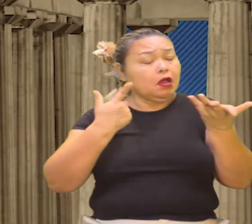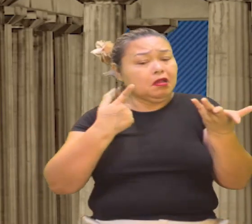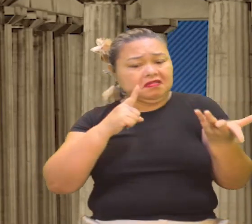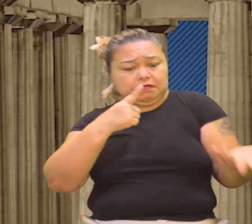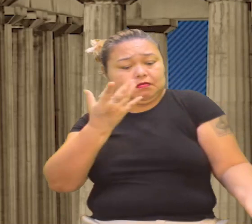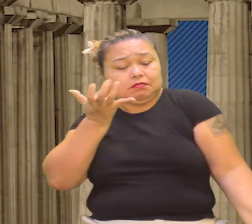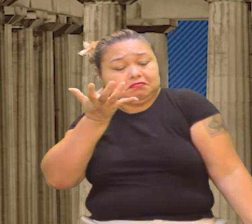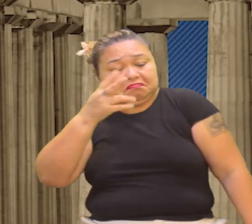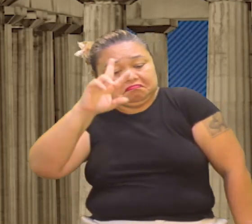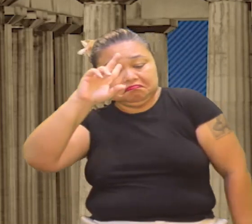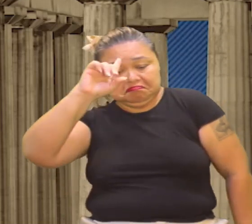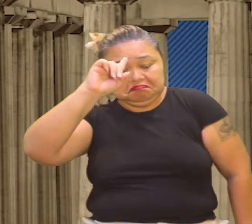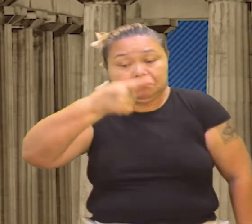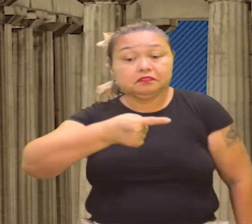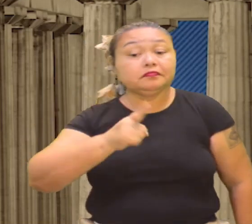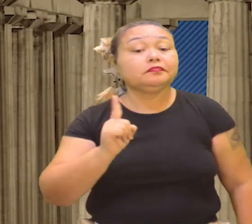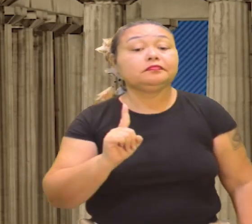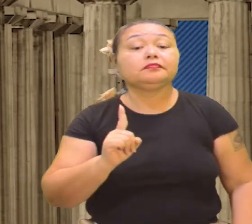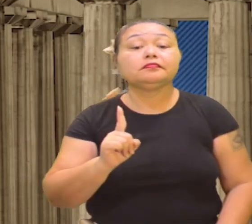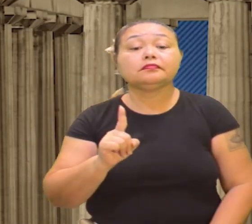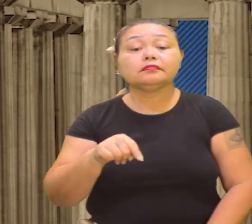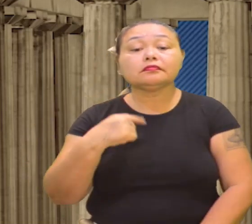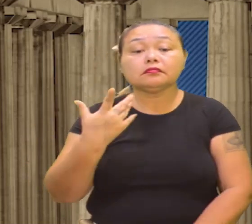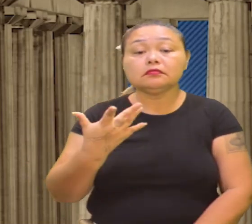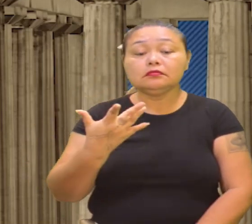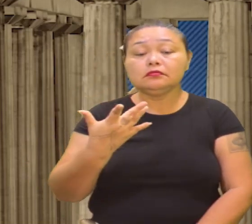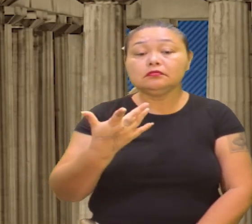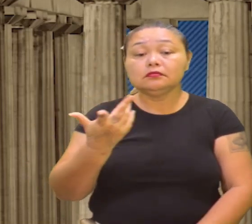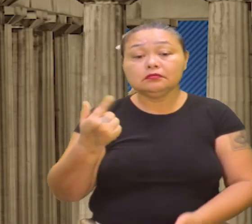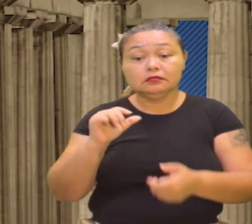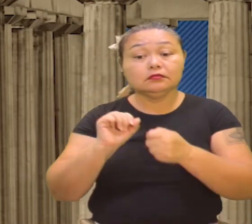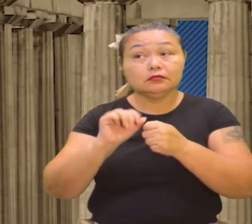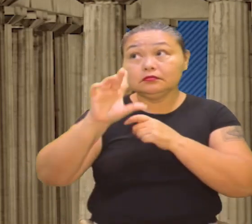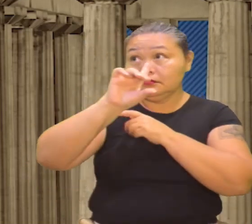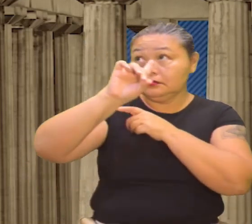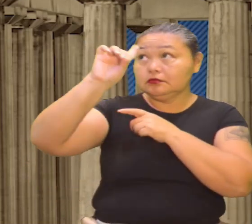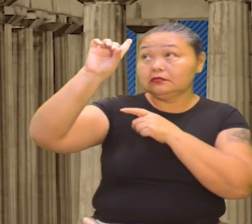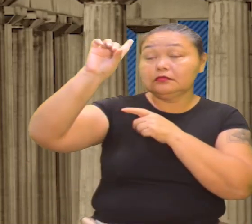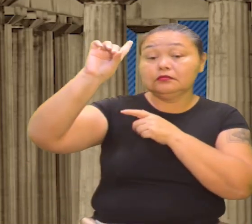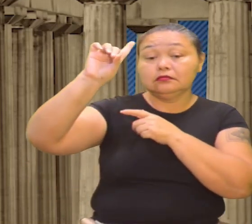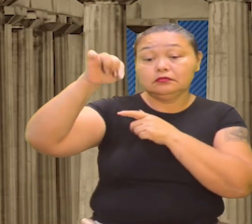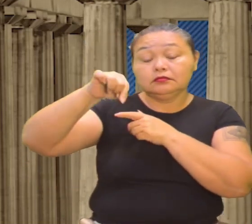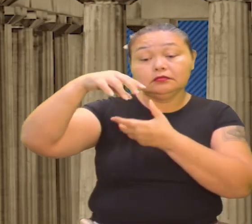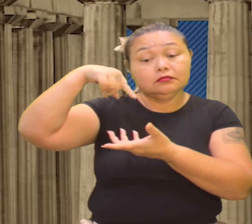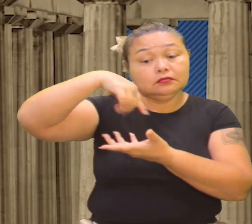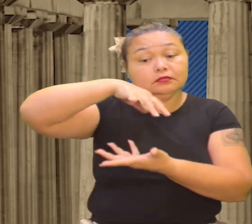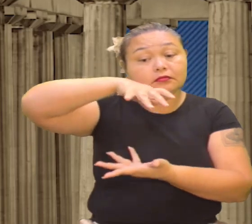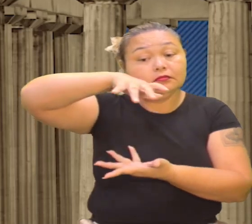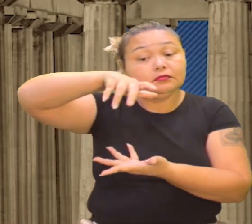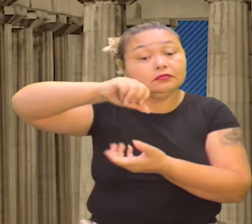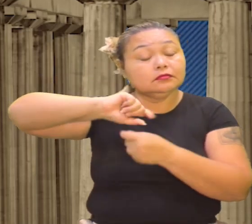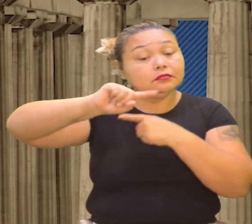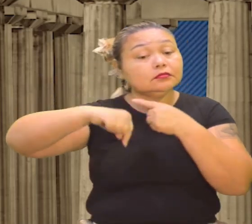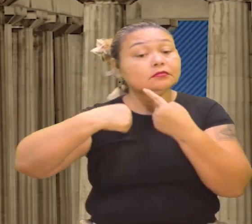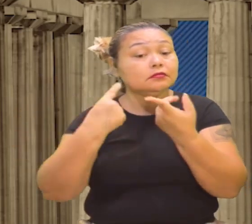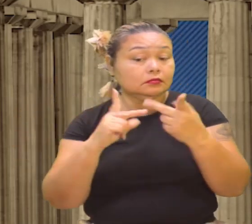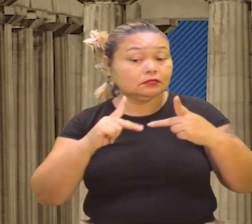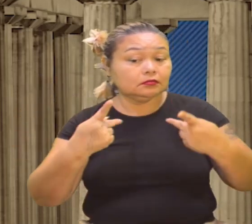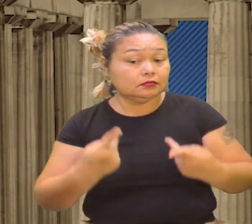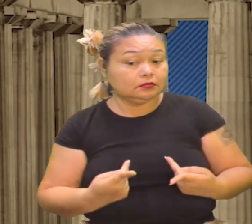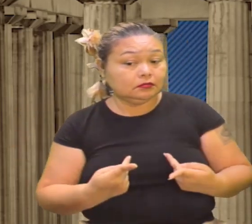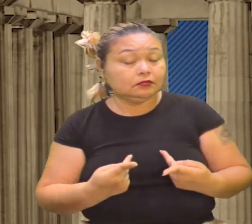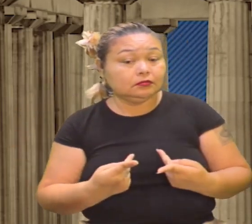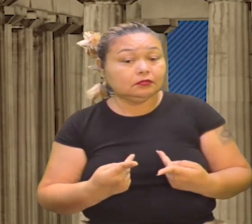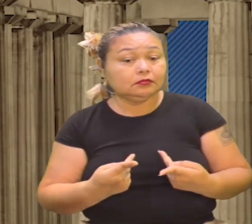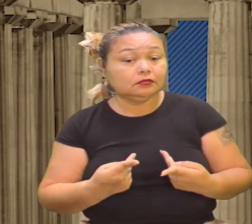e quer dominar, ou seja, olha só, ele se põe na posição de Deus aqui na Terra e tem ser humano